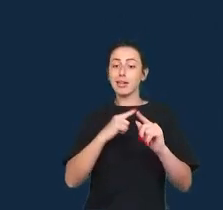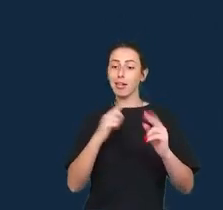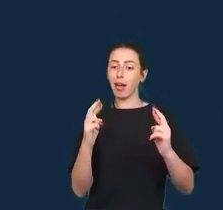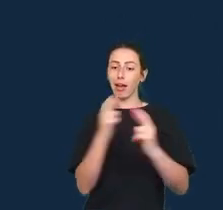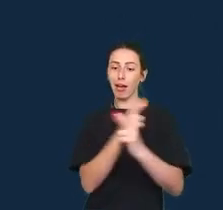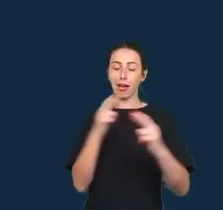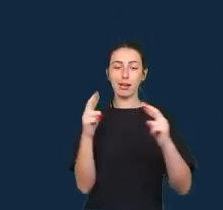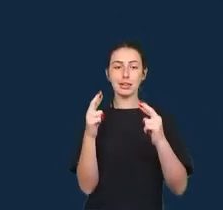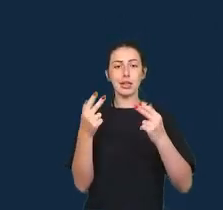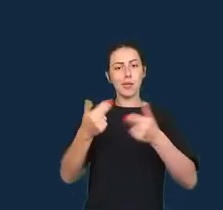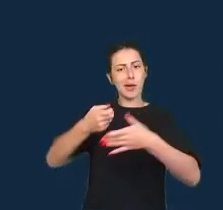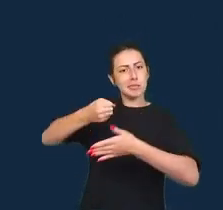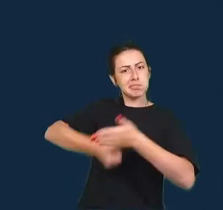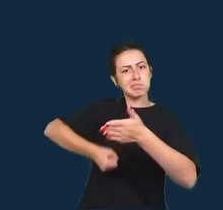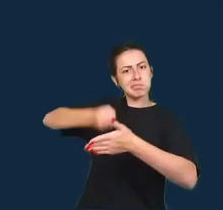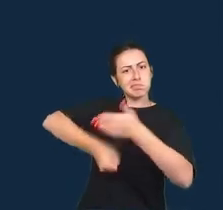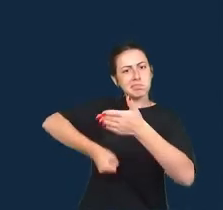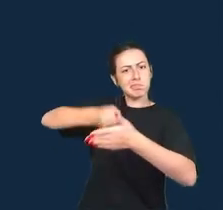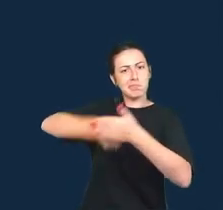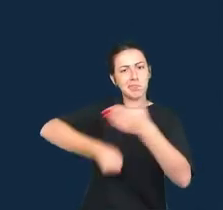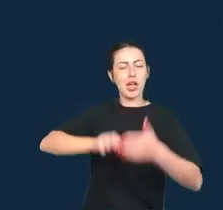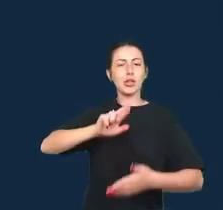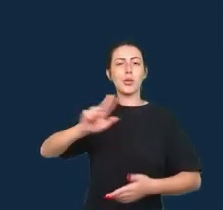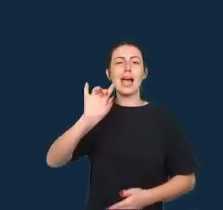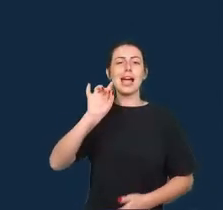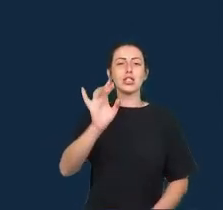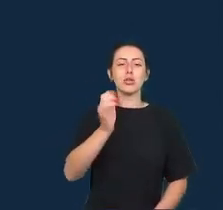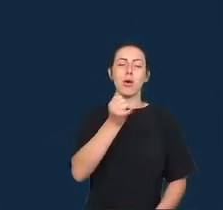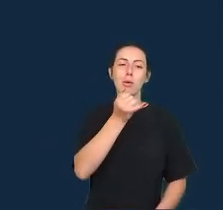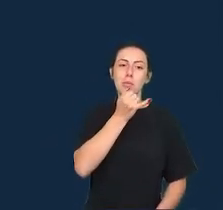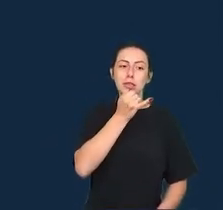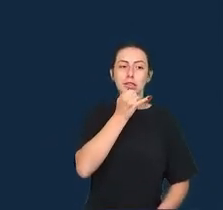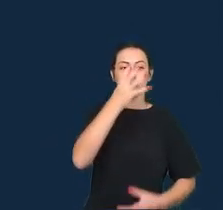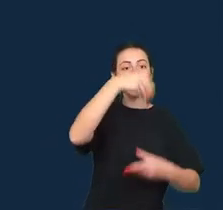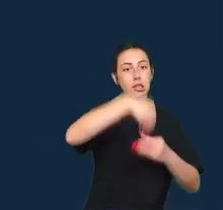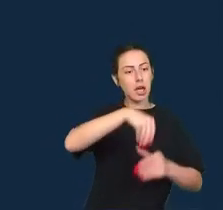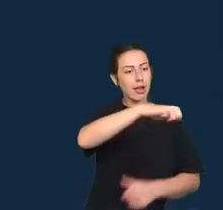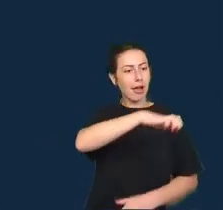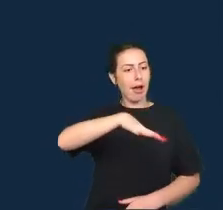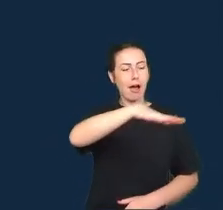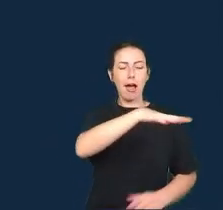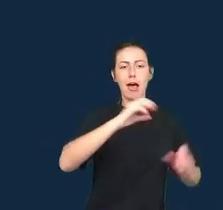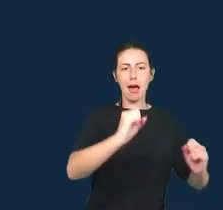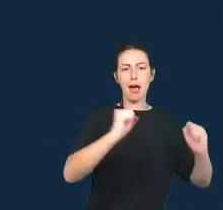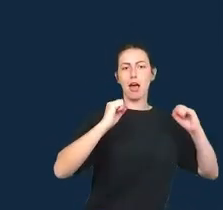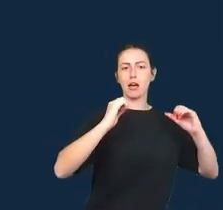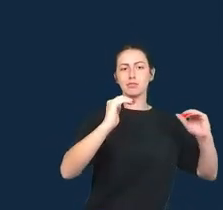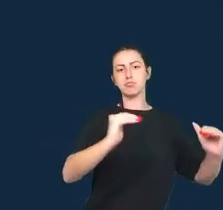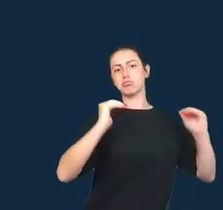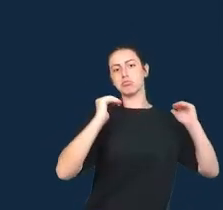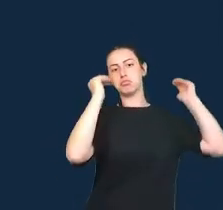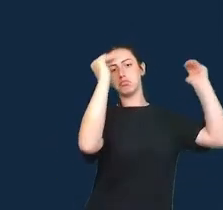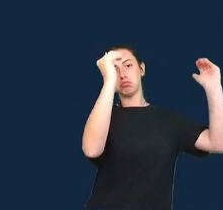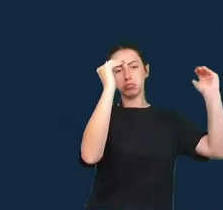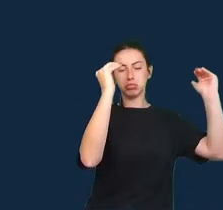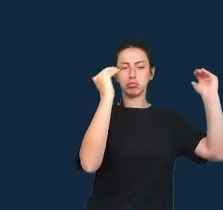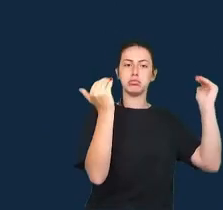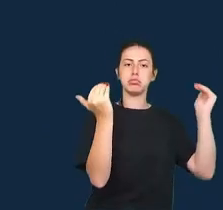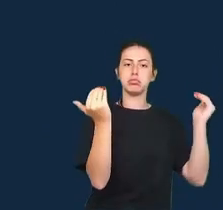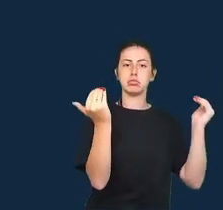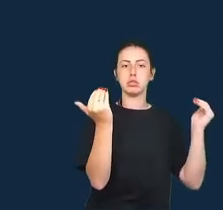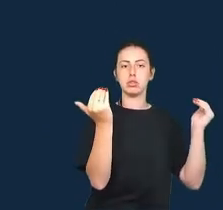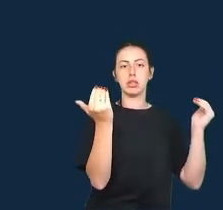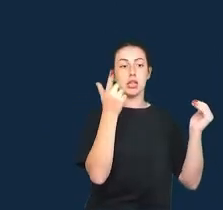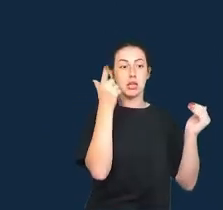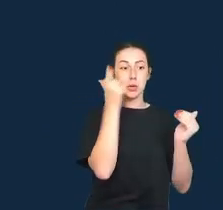jornalismo de dados não funciona somente dentro de regimes dominantes que convertem